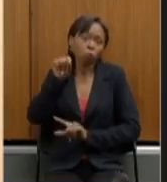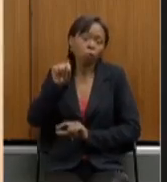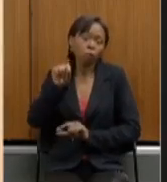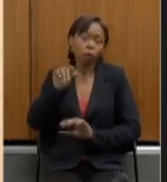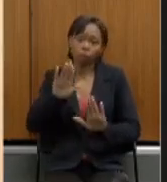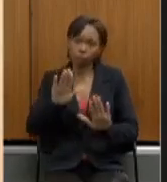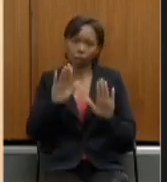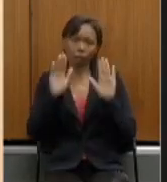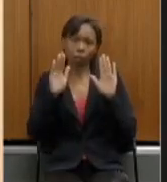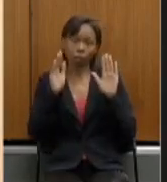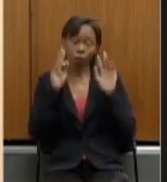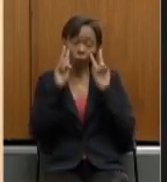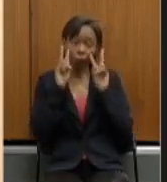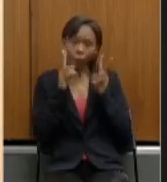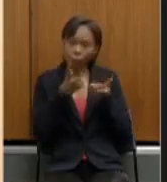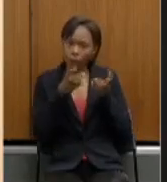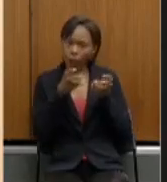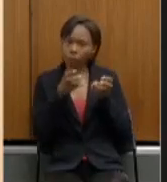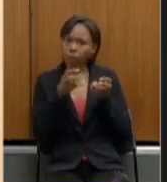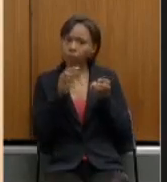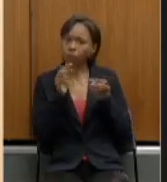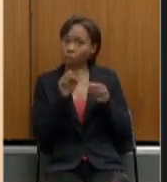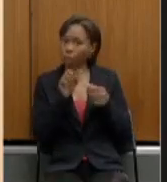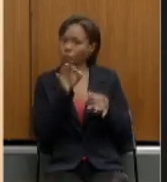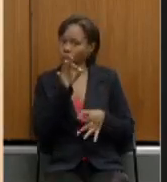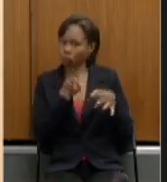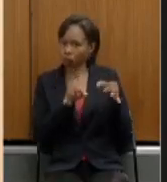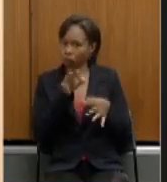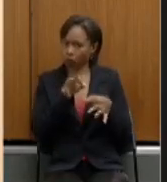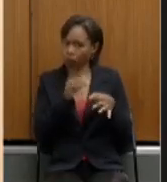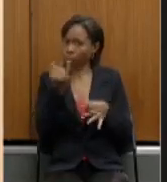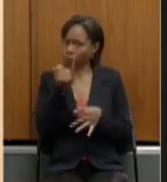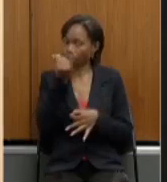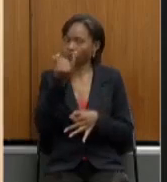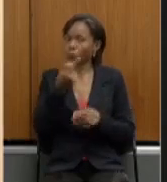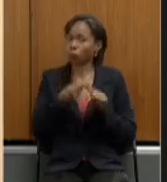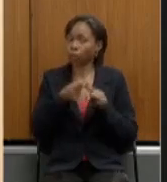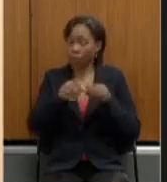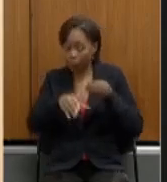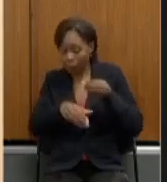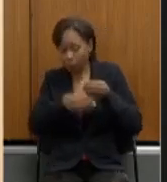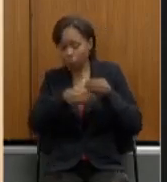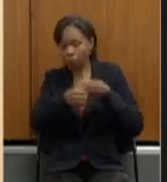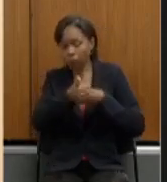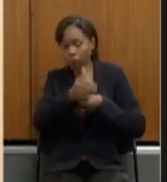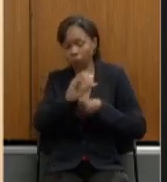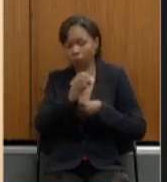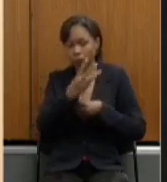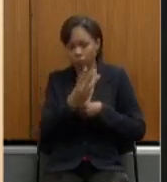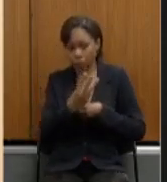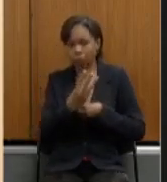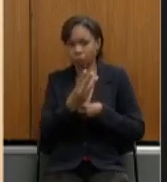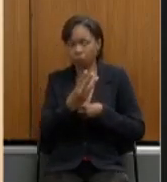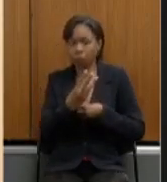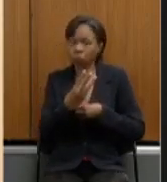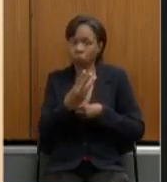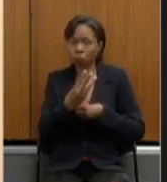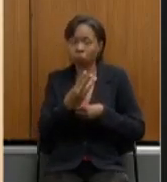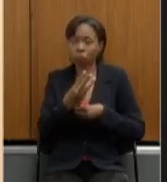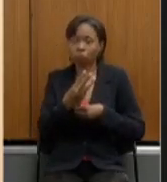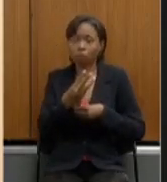ponto jurídico é bastante importante é que a emenda 103 ela prevê então a sua